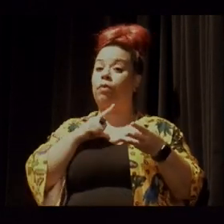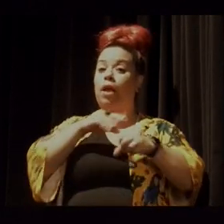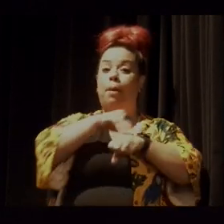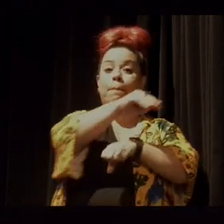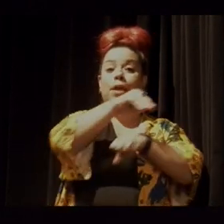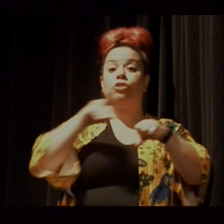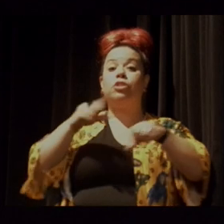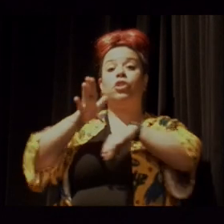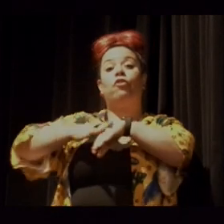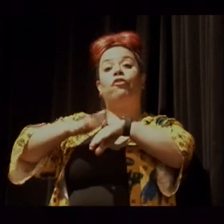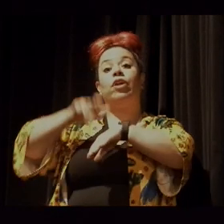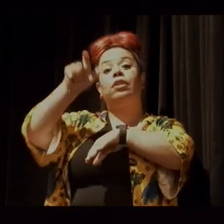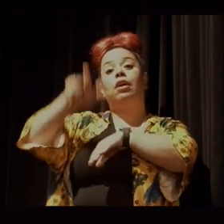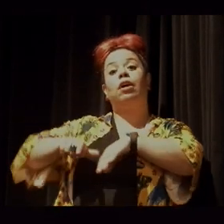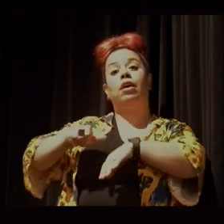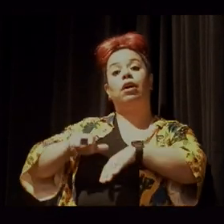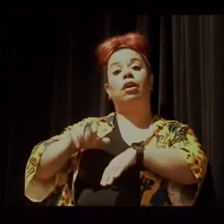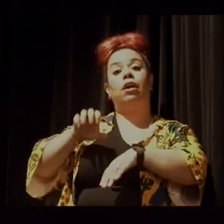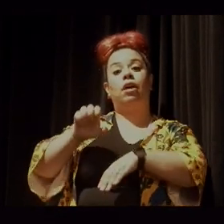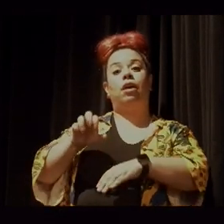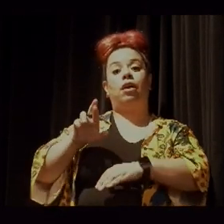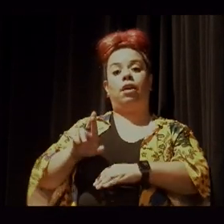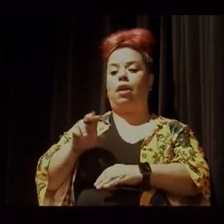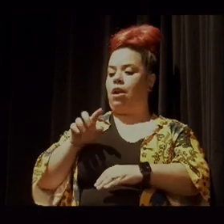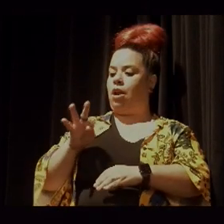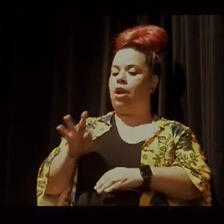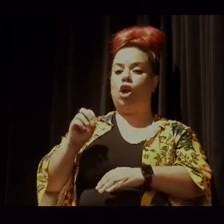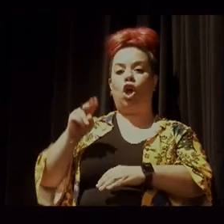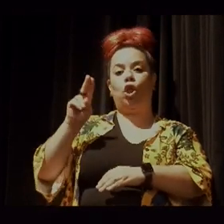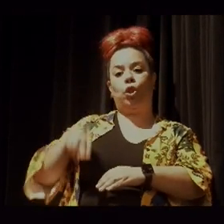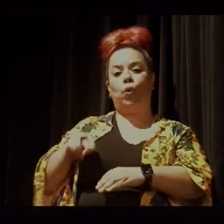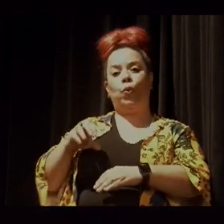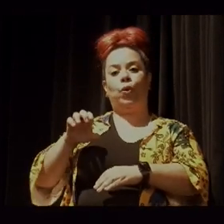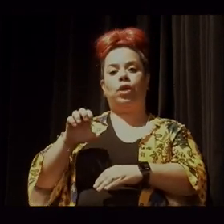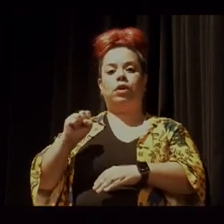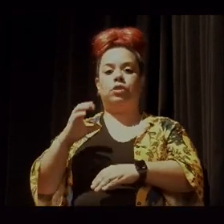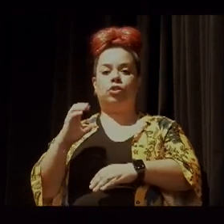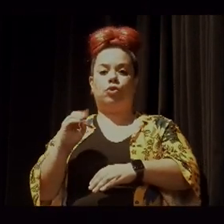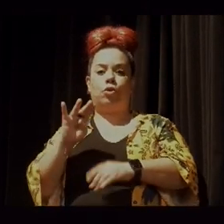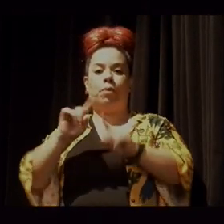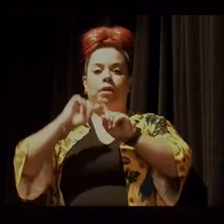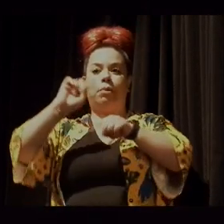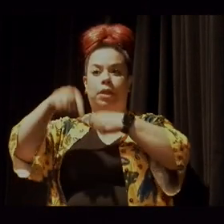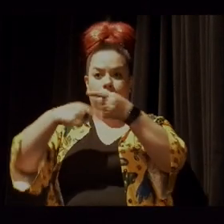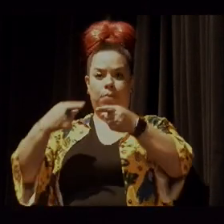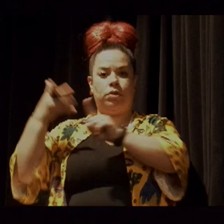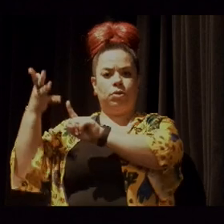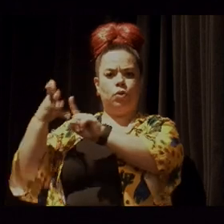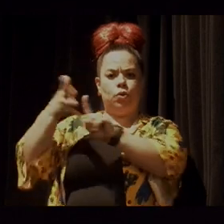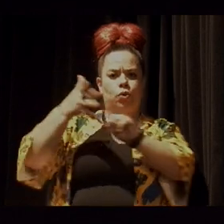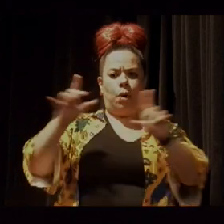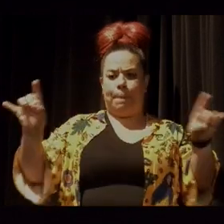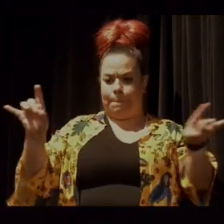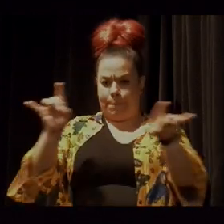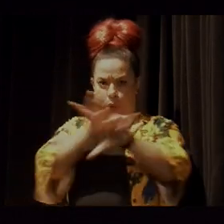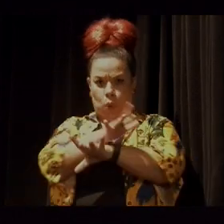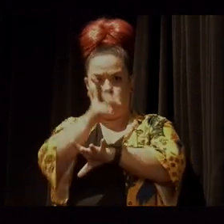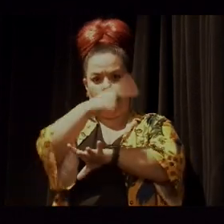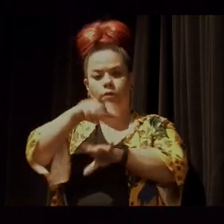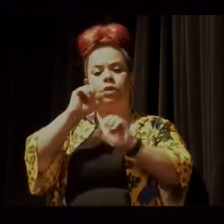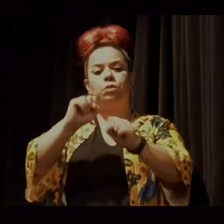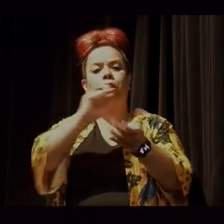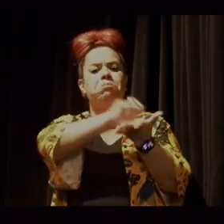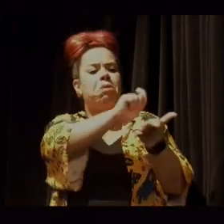será realizada por Ayrton Escobar. Após as falas, o público presente poderá elaborar por